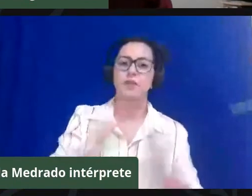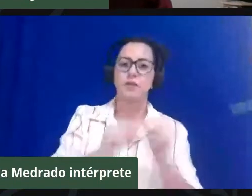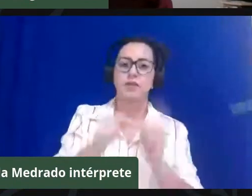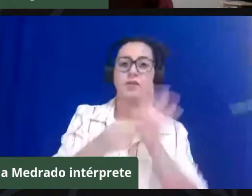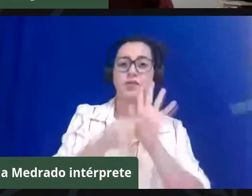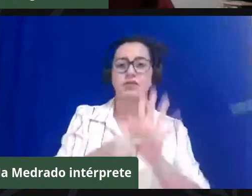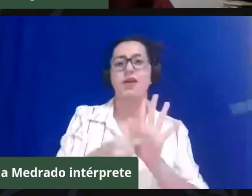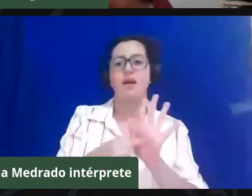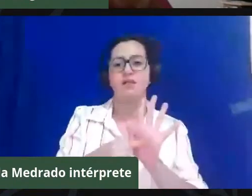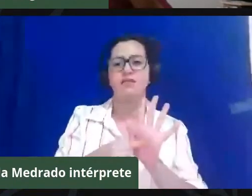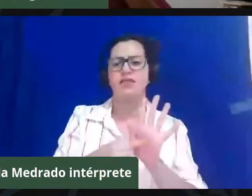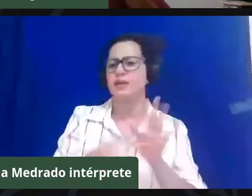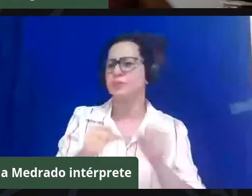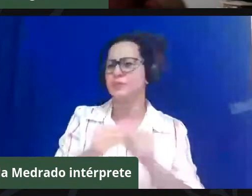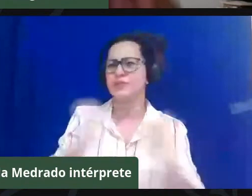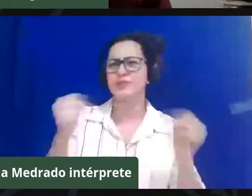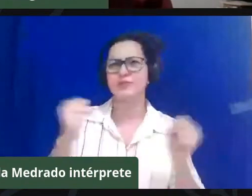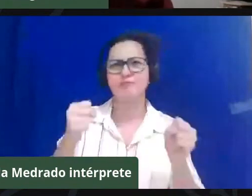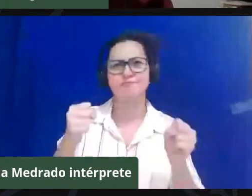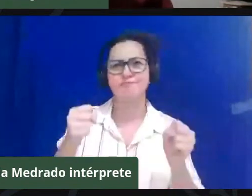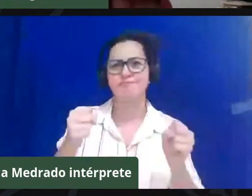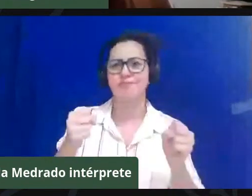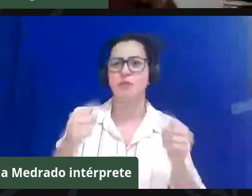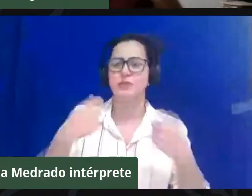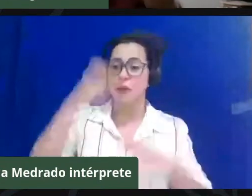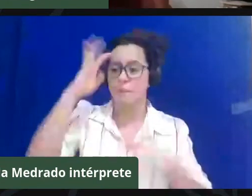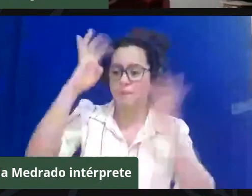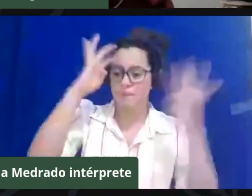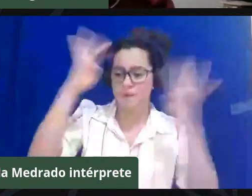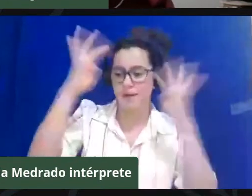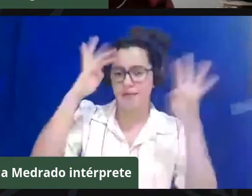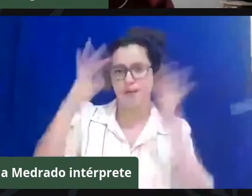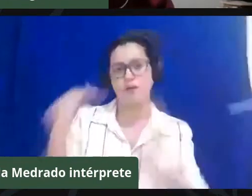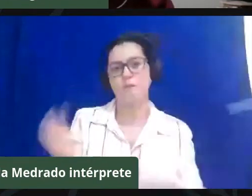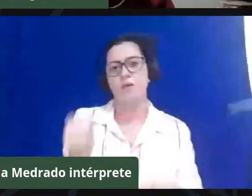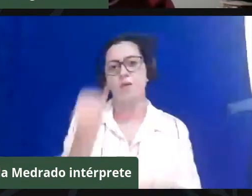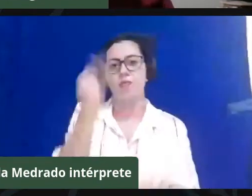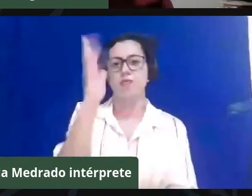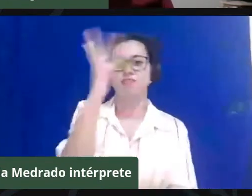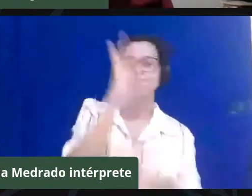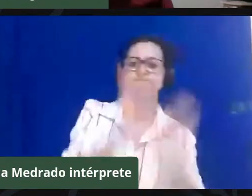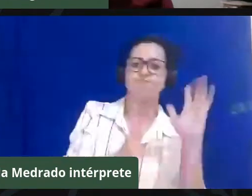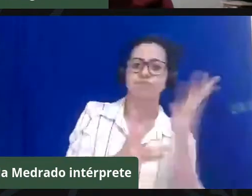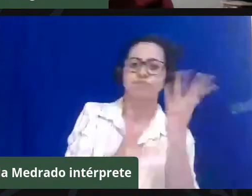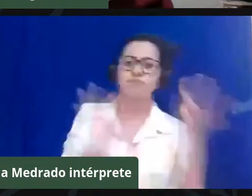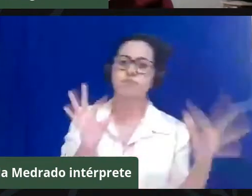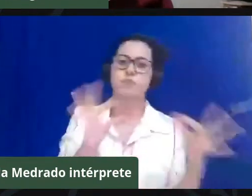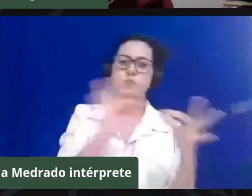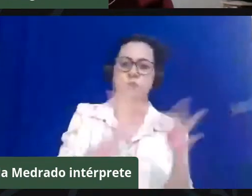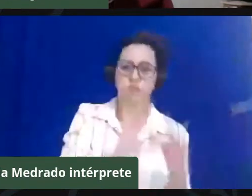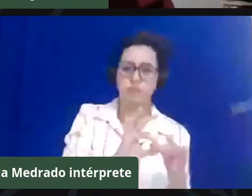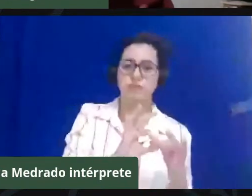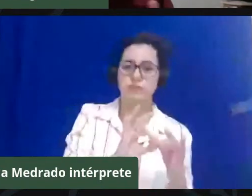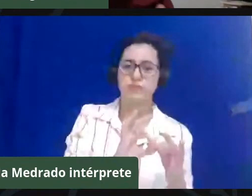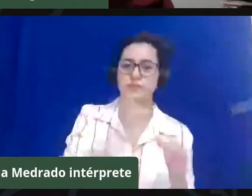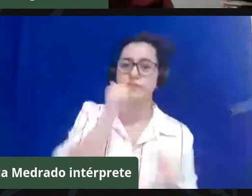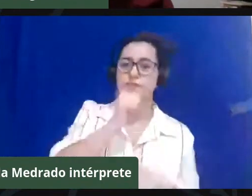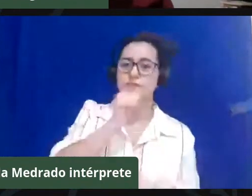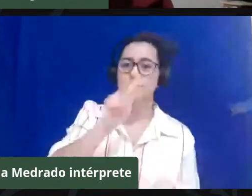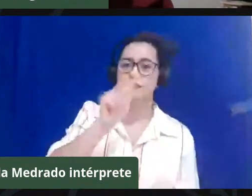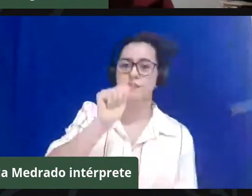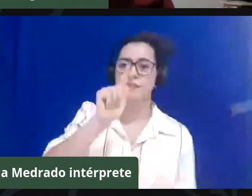existência dessas comunidades. Por quê? Porque há diversas imagens satélites, diversos estudos, isso que Valéria traz, daqui a pouco ela pode